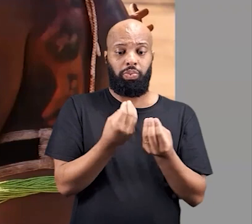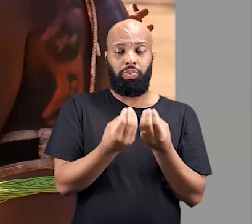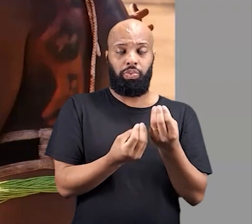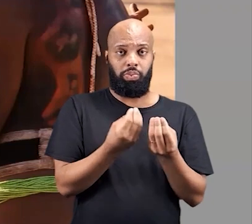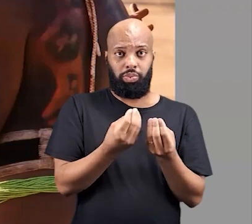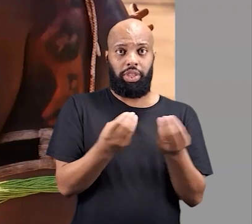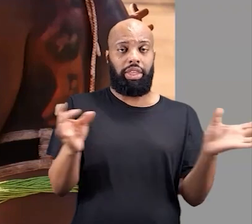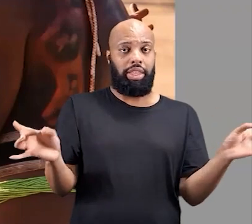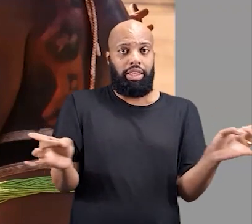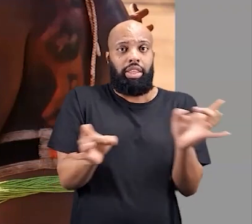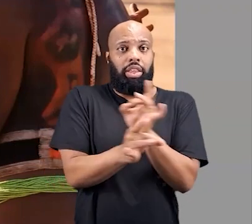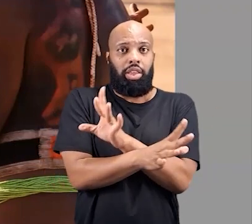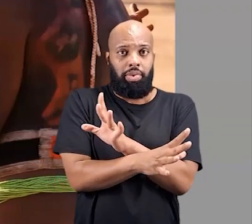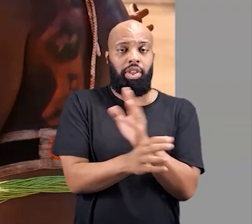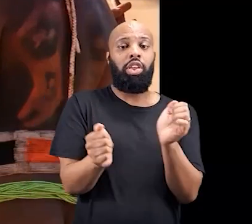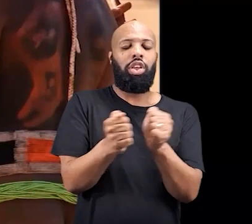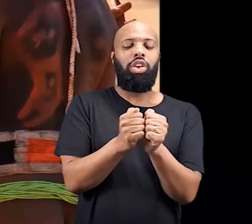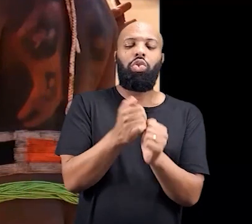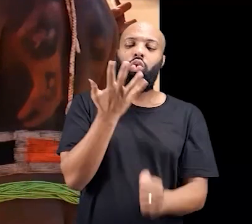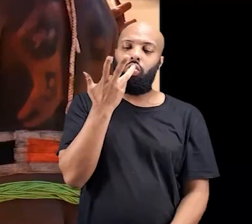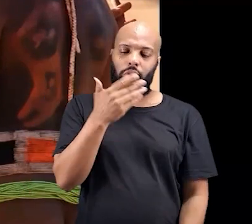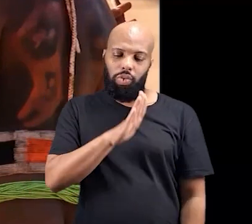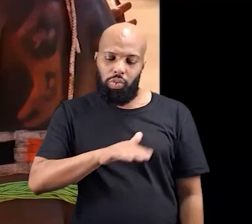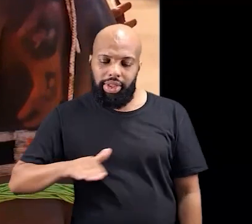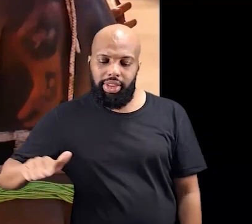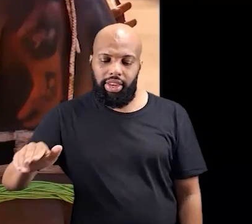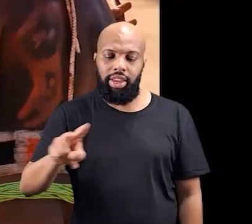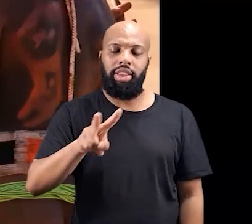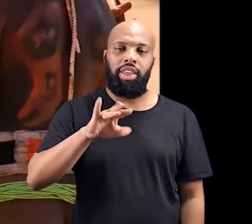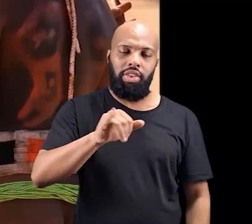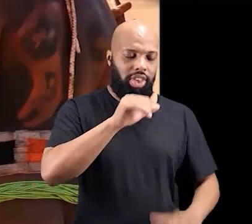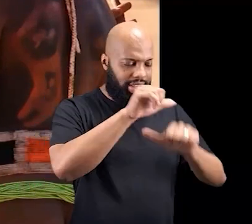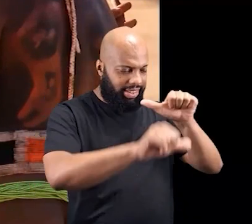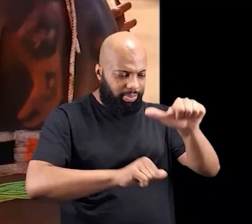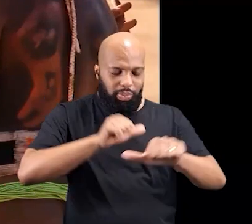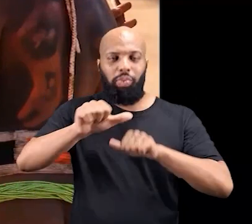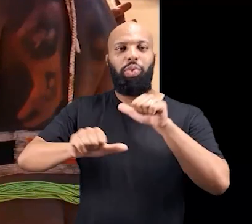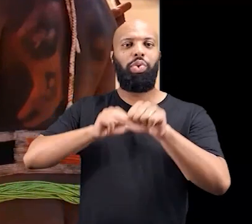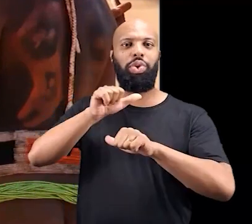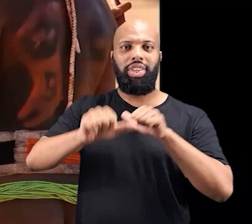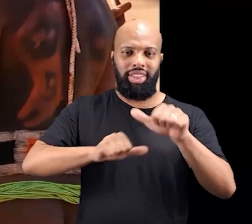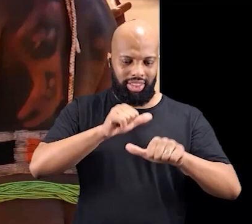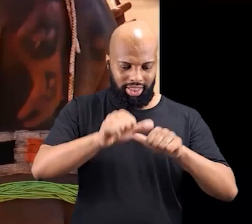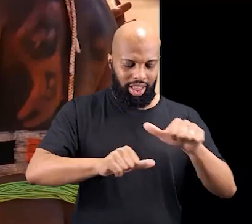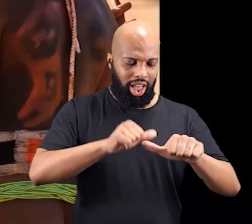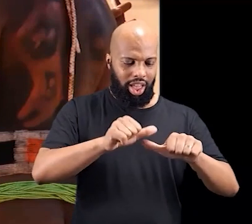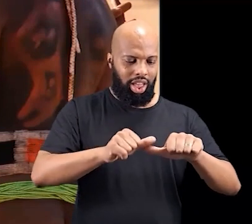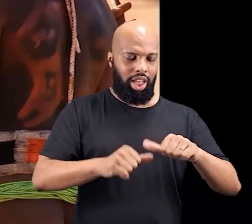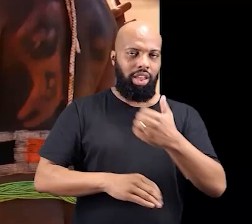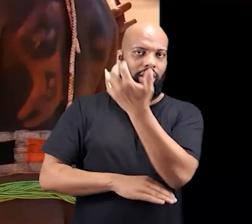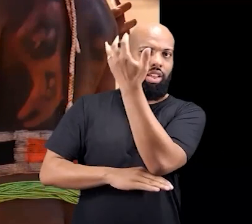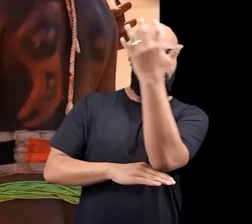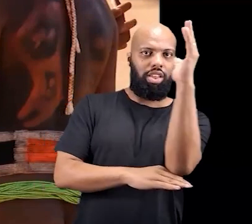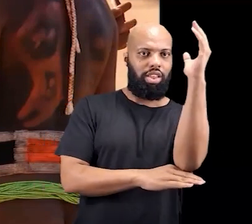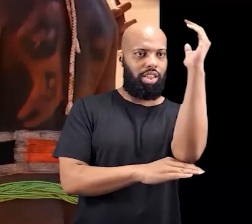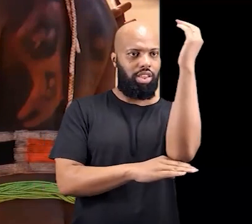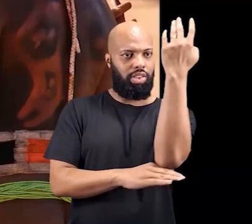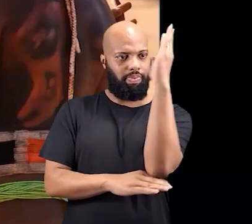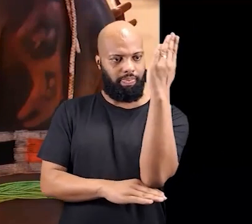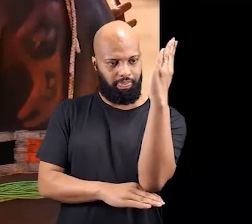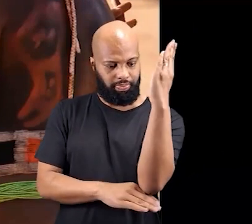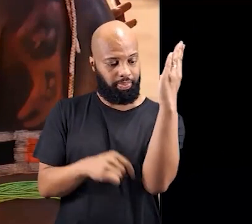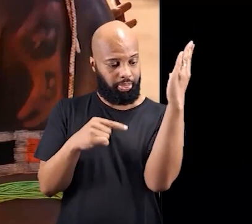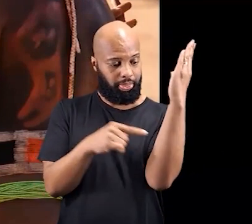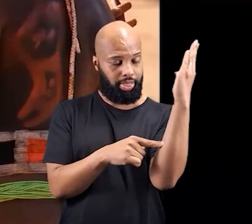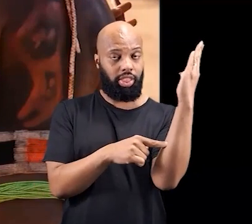Ele termina com as crianças, que vão ressignificar esse tronco. Então, depois de terminado do espírito